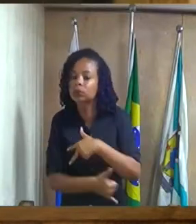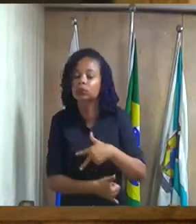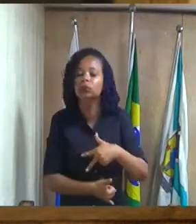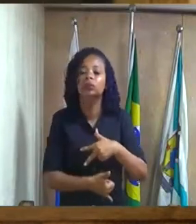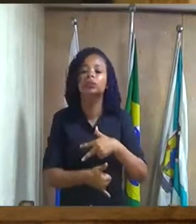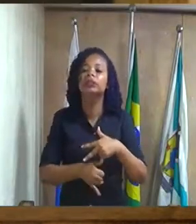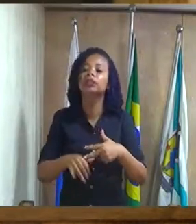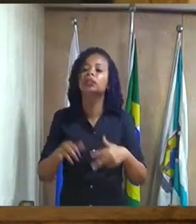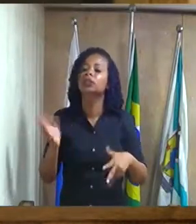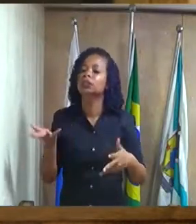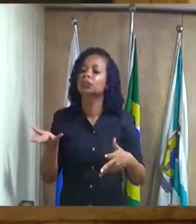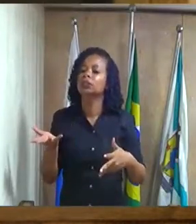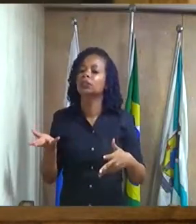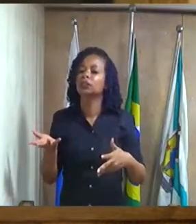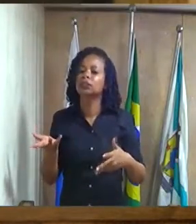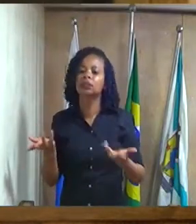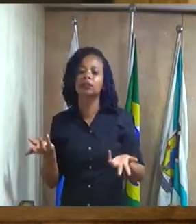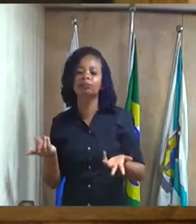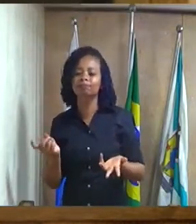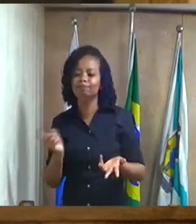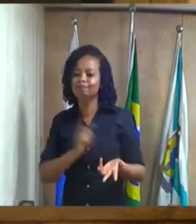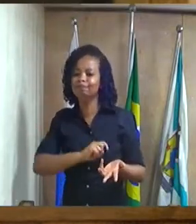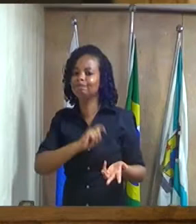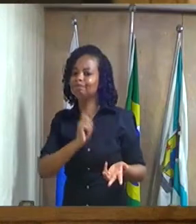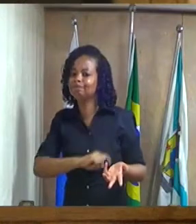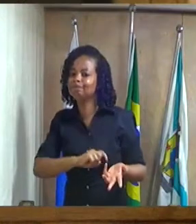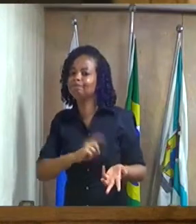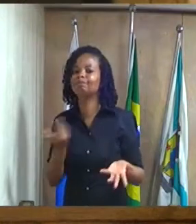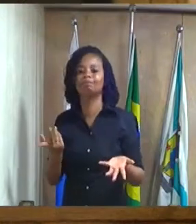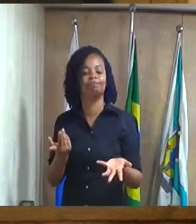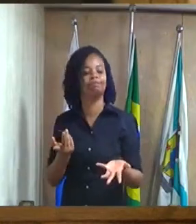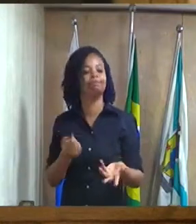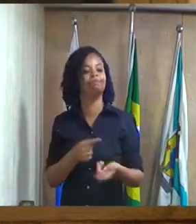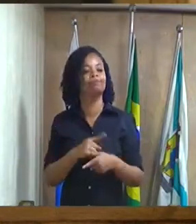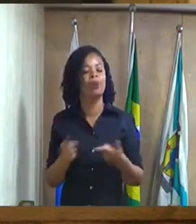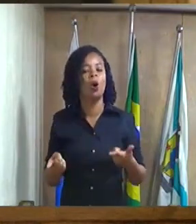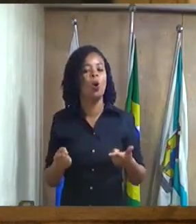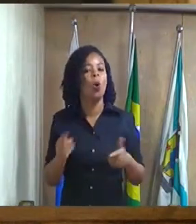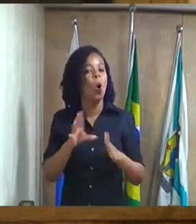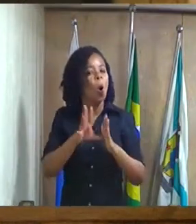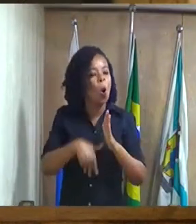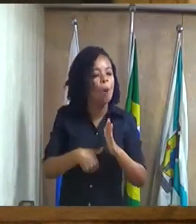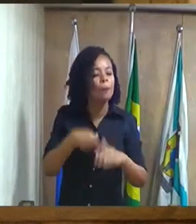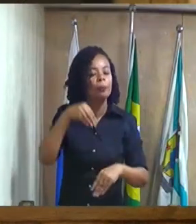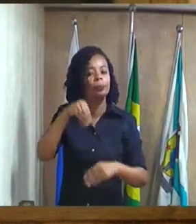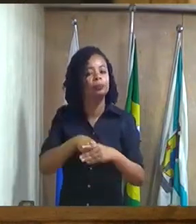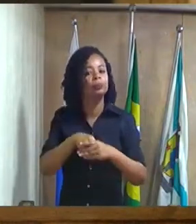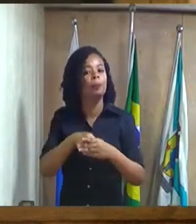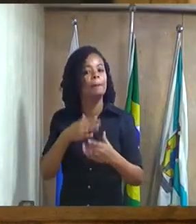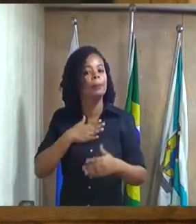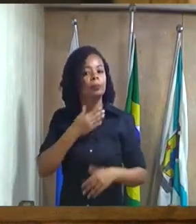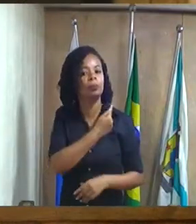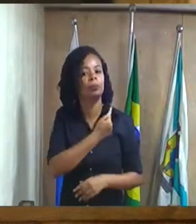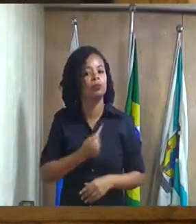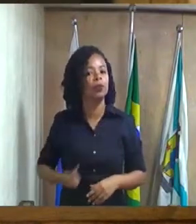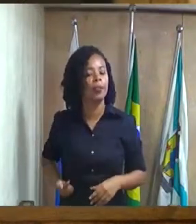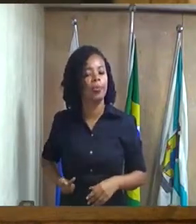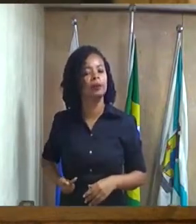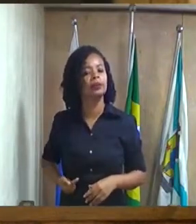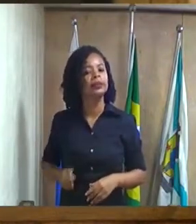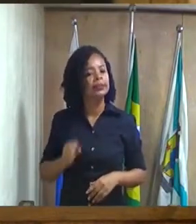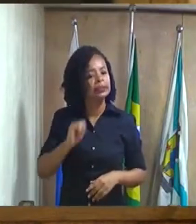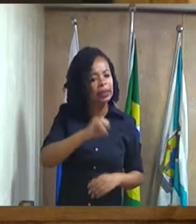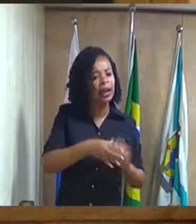eu não compactuo com sacanagem eu não compactuo corrupção no meu governo então se essa